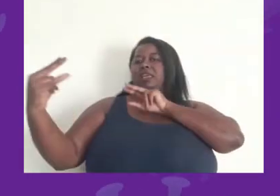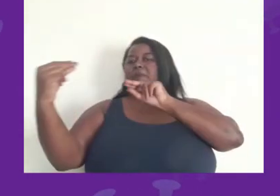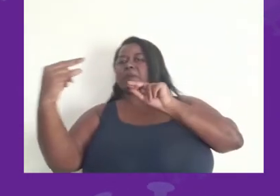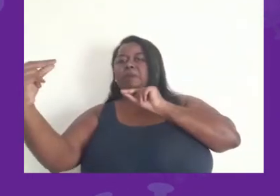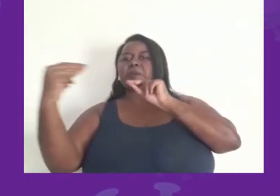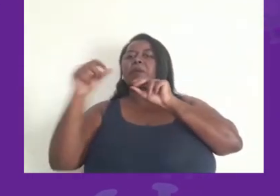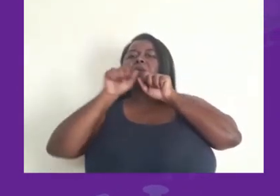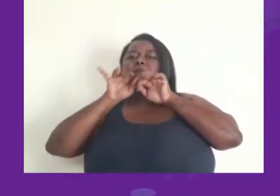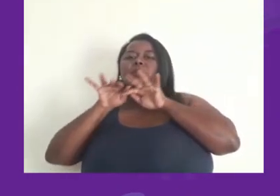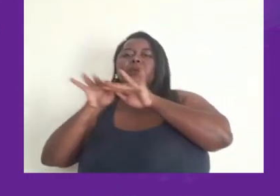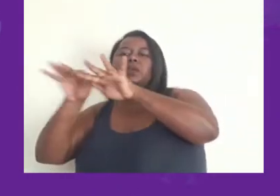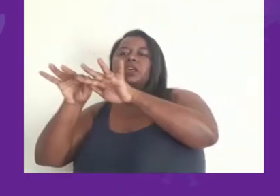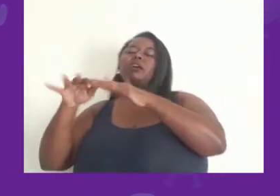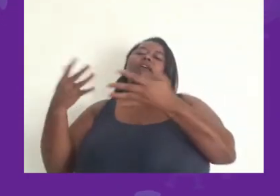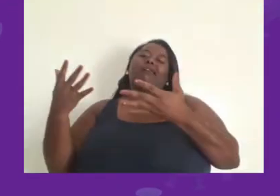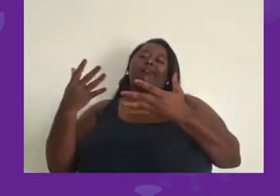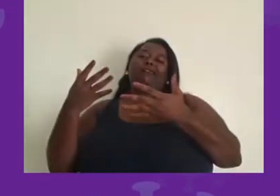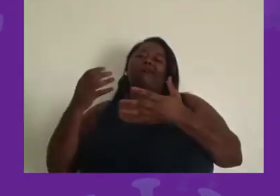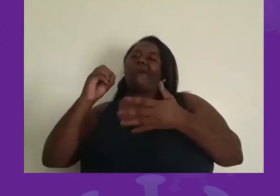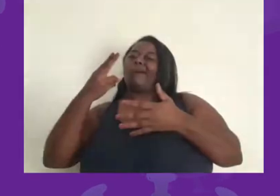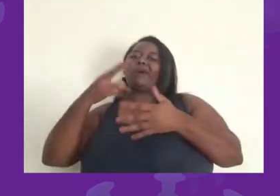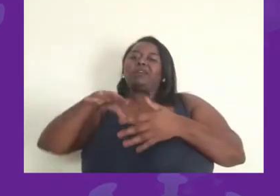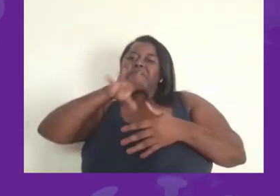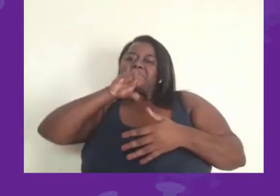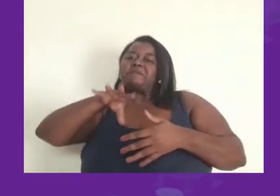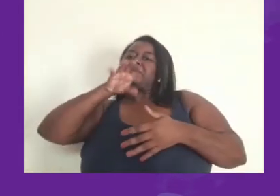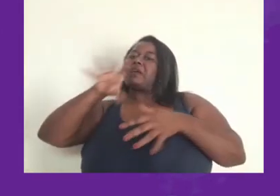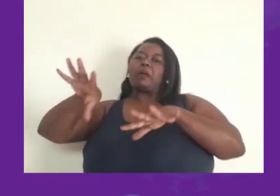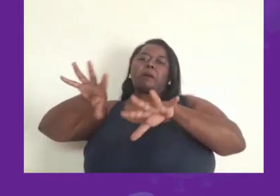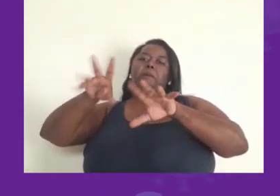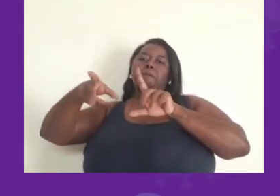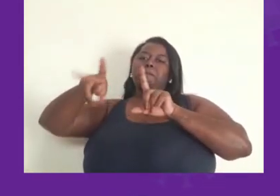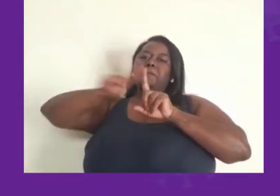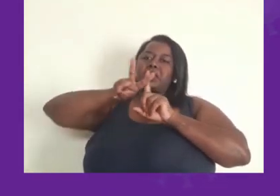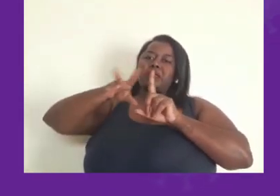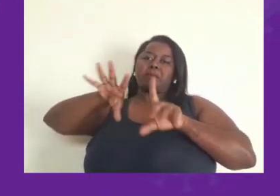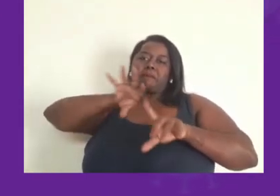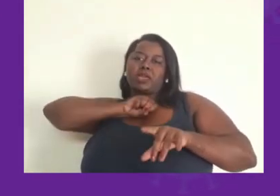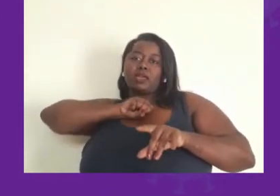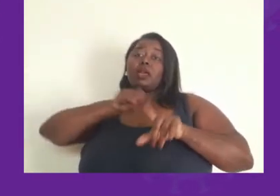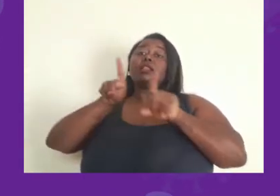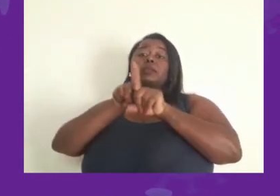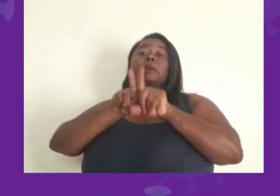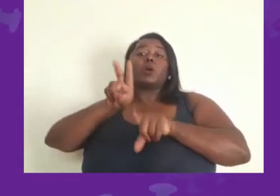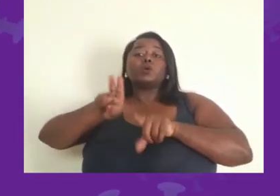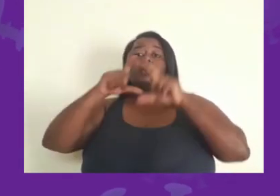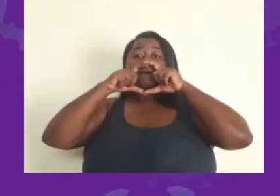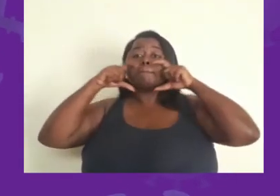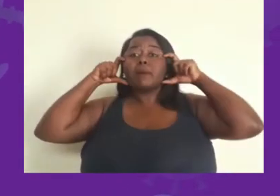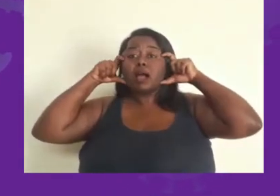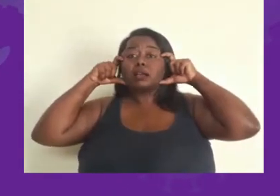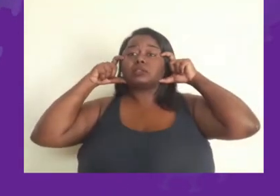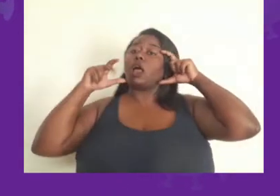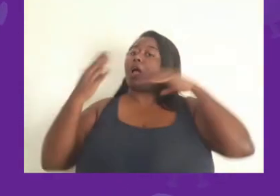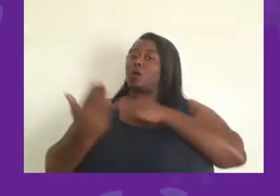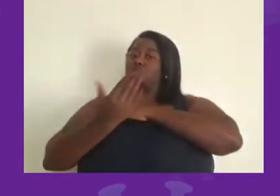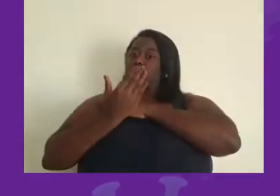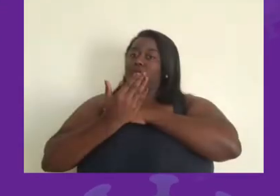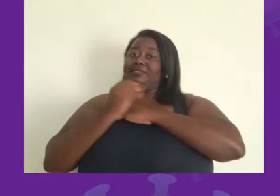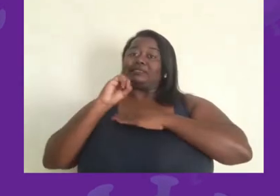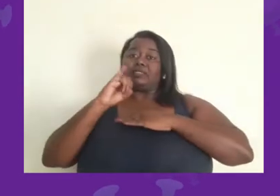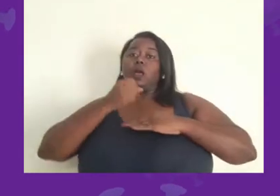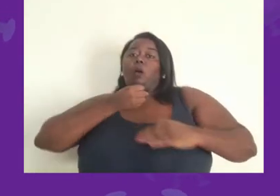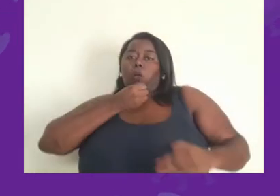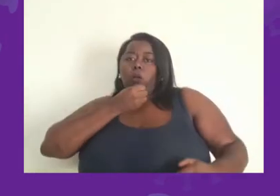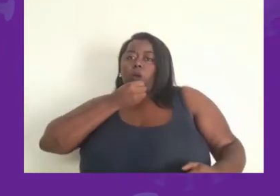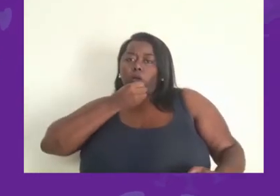rosto do outro durante a fala, respiração ou coisa parecida. O uso da máscara também ajuda muito, porque se eu tossir ou espirrar usando máscara,